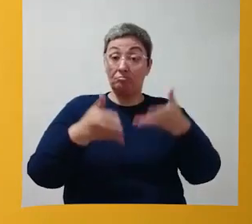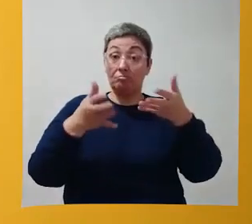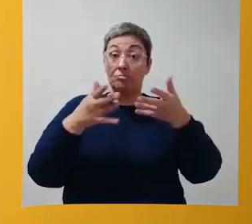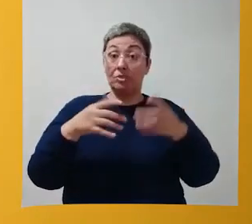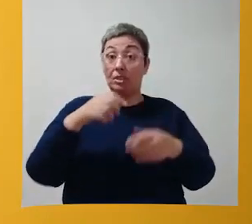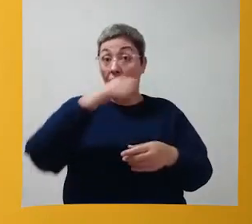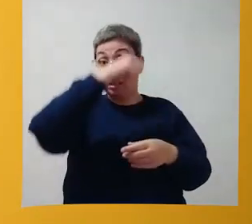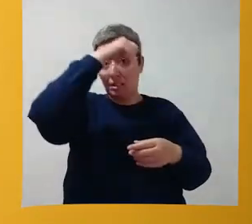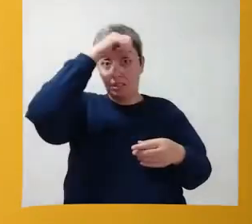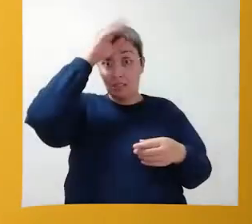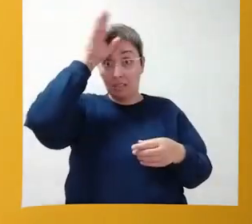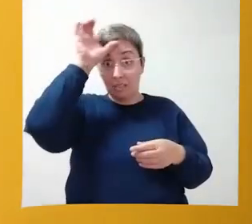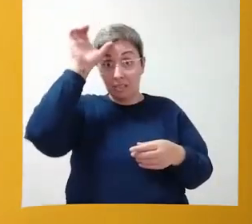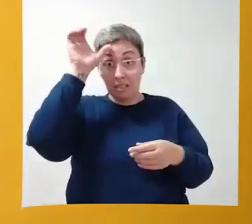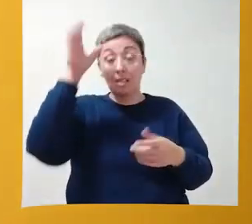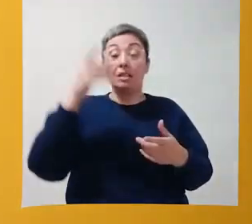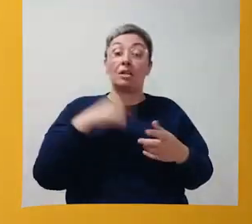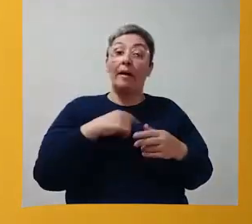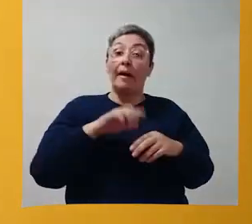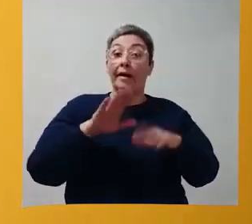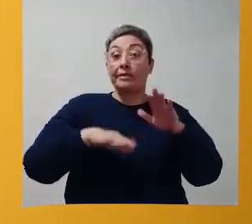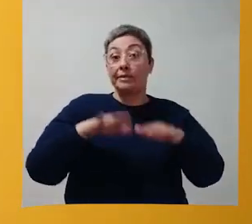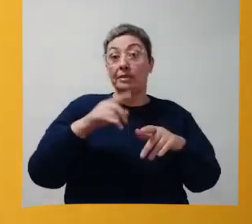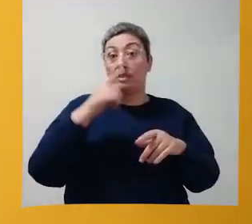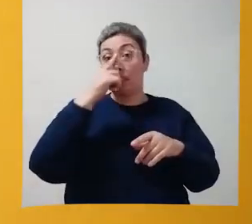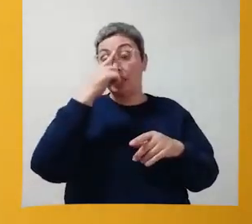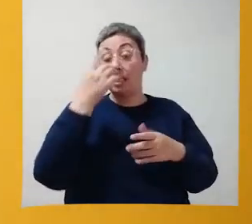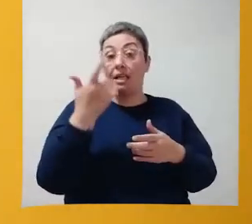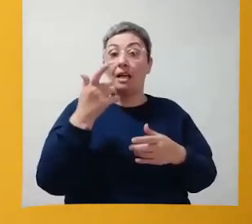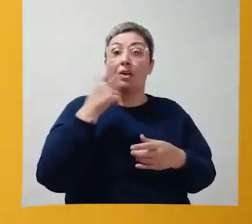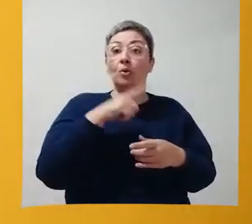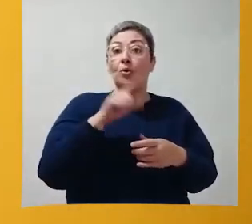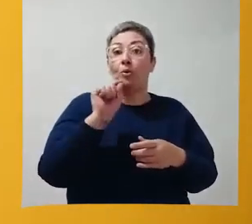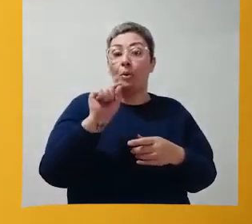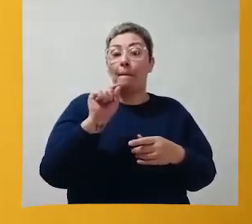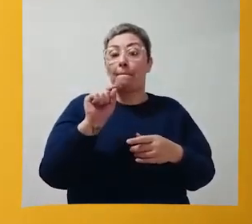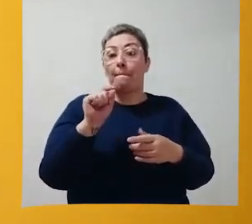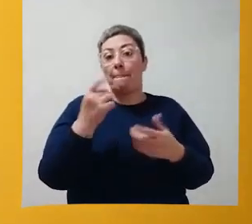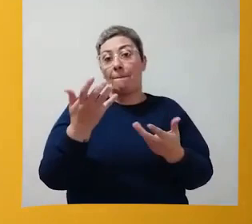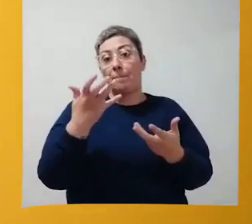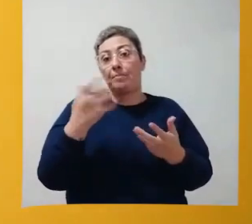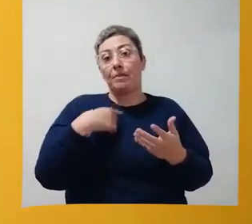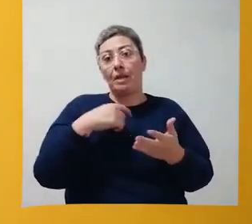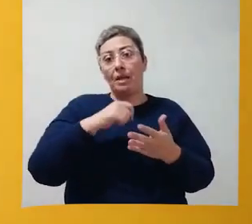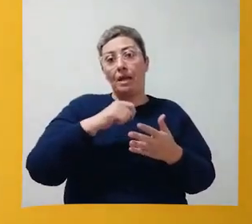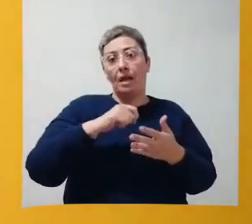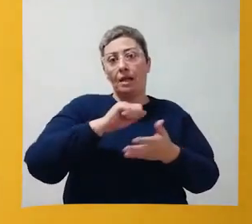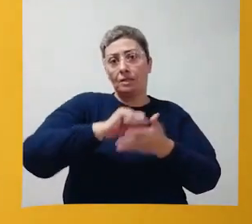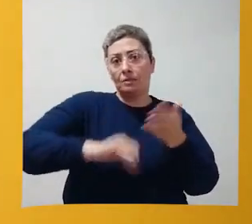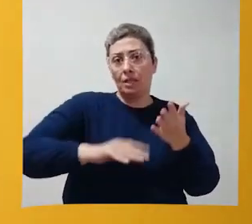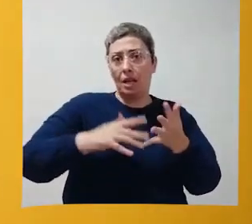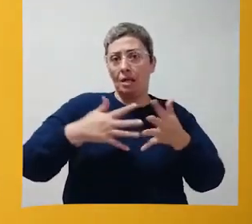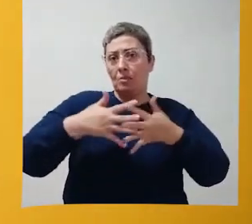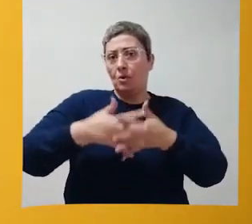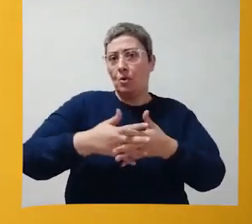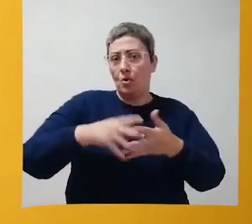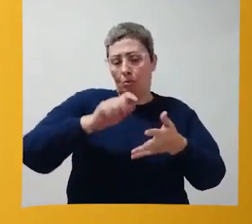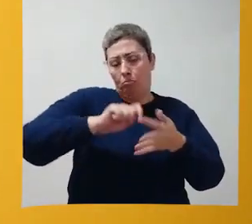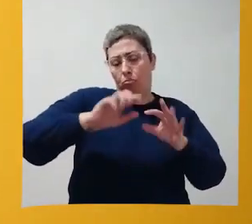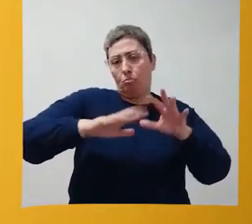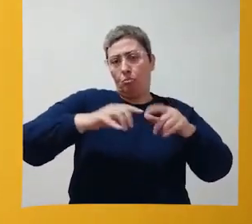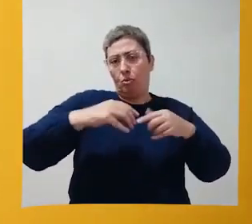alfabetização. Então, muitas vezes, nós queremos que a criança alcance, né? Ou seja, atividades mais complexas,